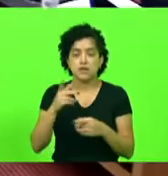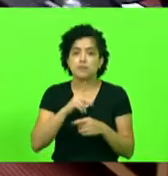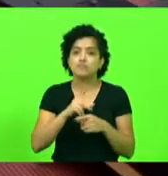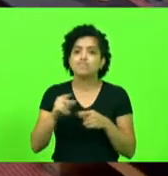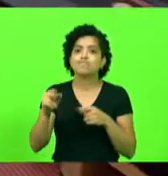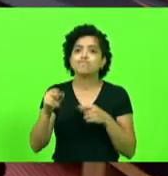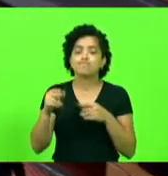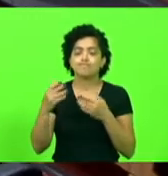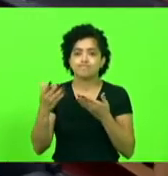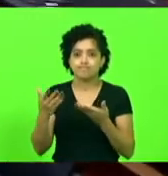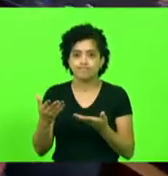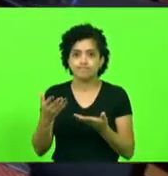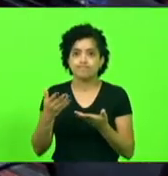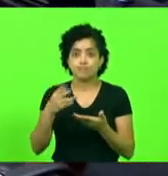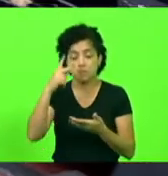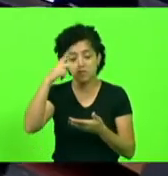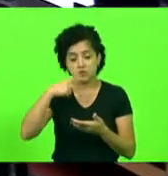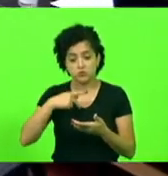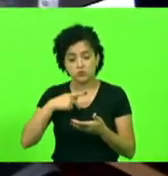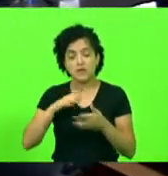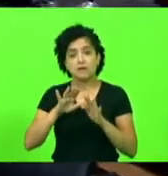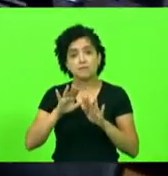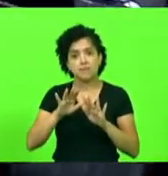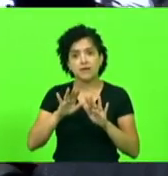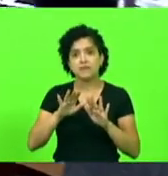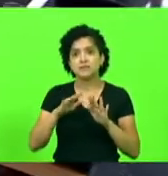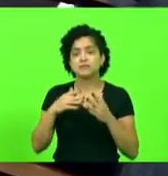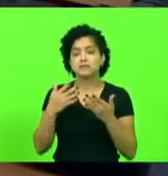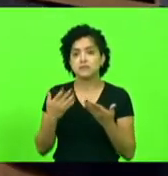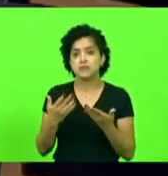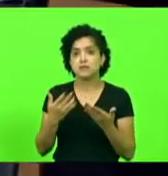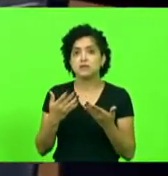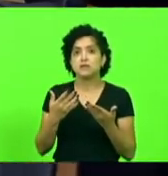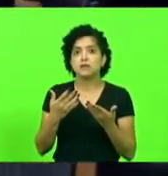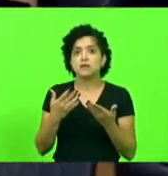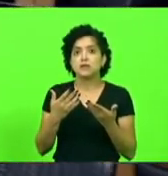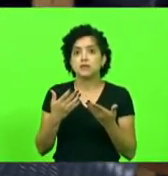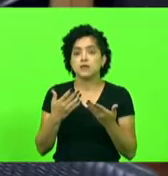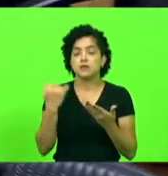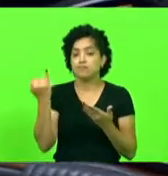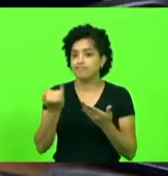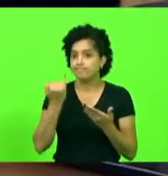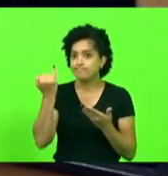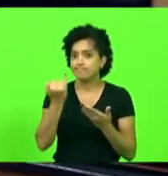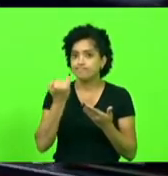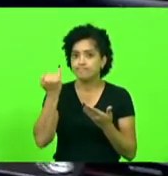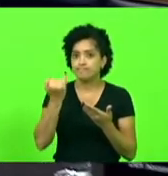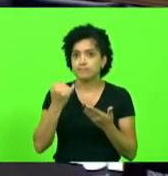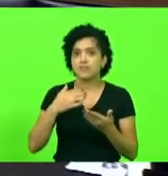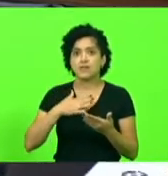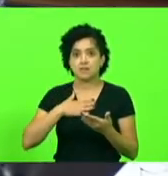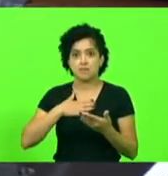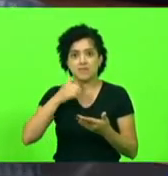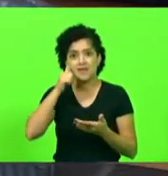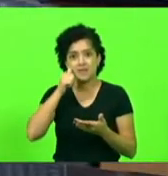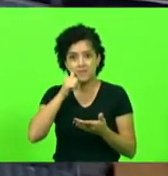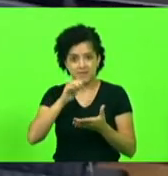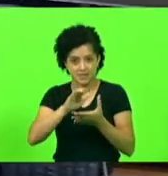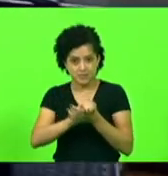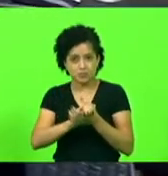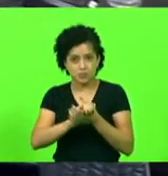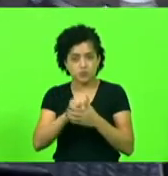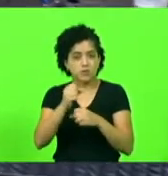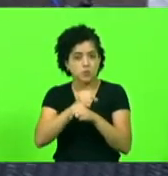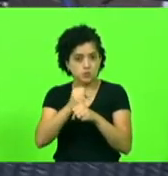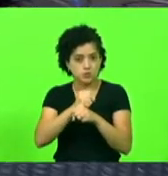particular, mas que diz respeito a toda essa casa. E falo isso porque minha esposa vivenciou isso há alguns anos.